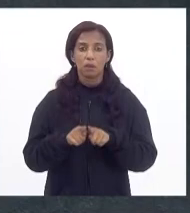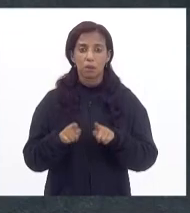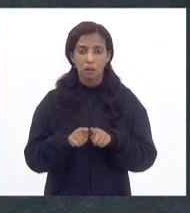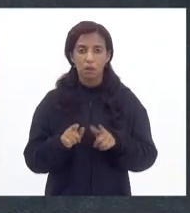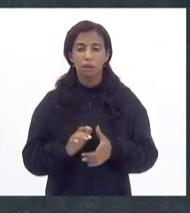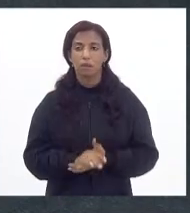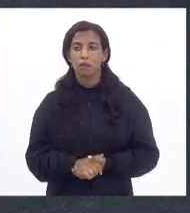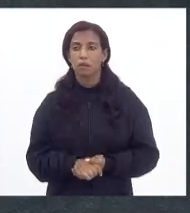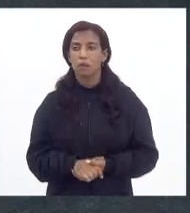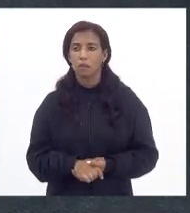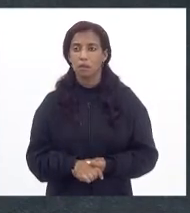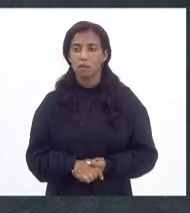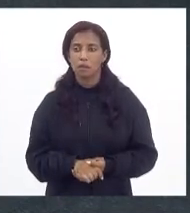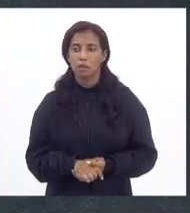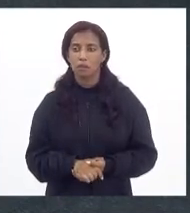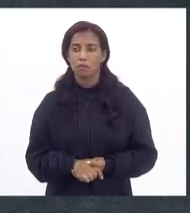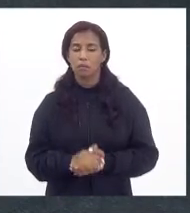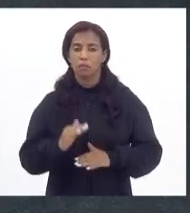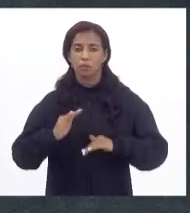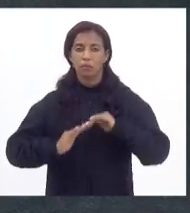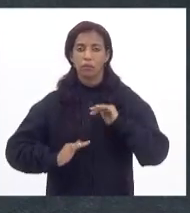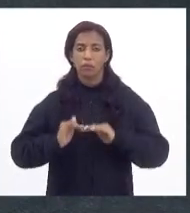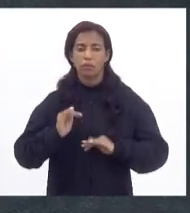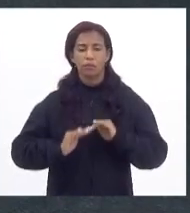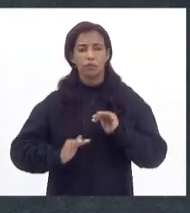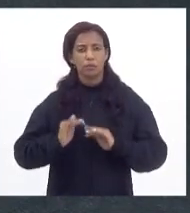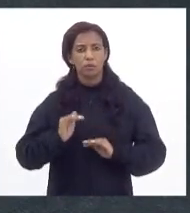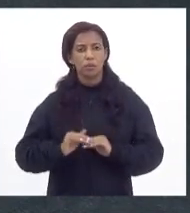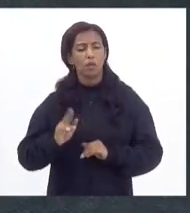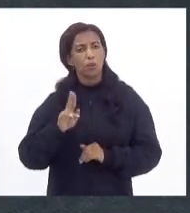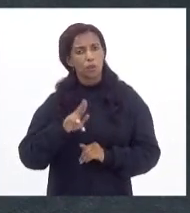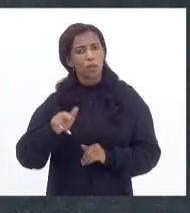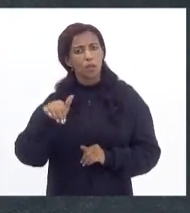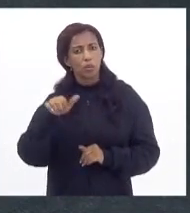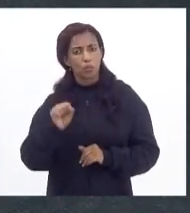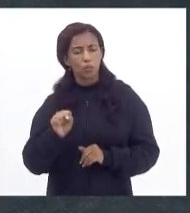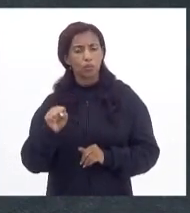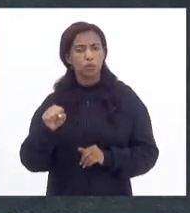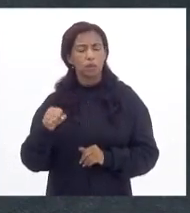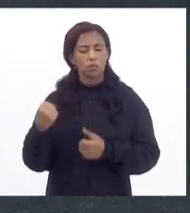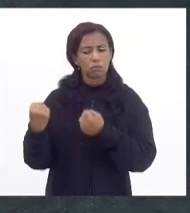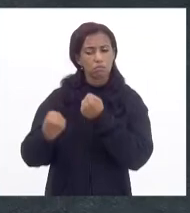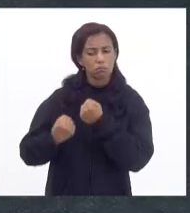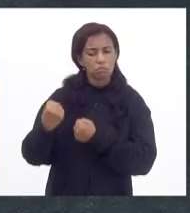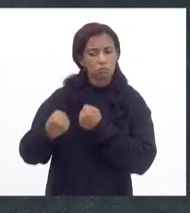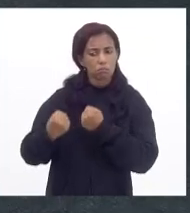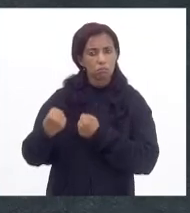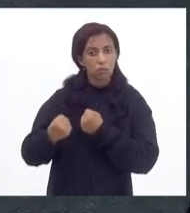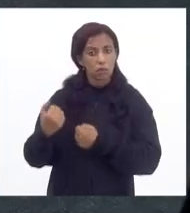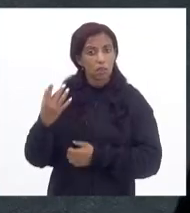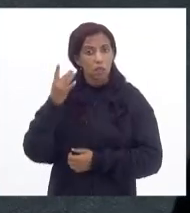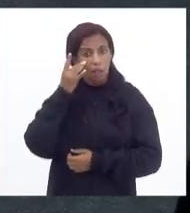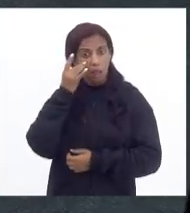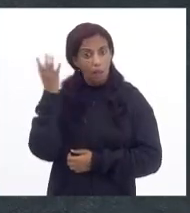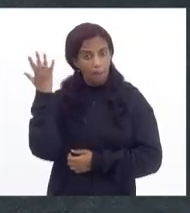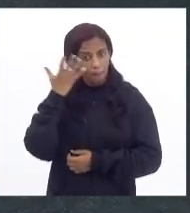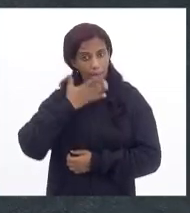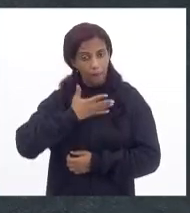o profissional habilitado que usa o seu veículo, desde que comprove.